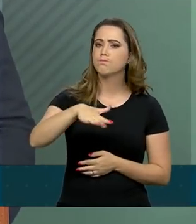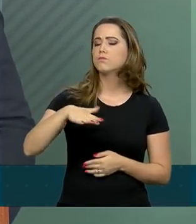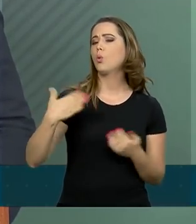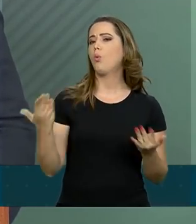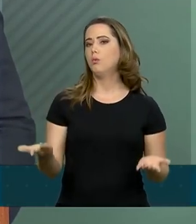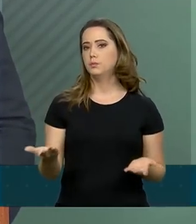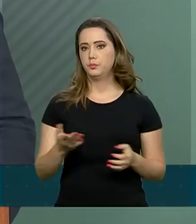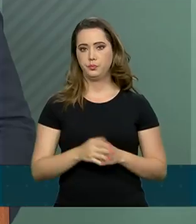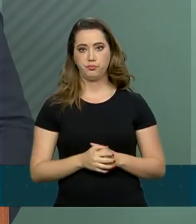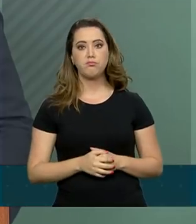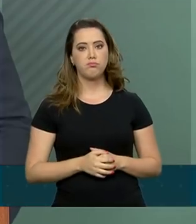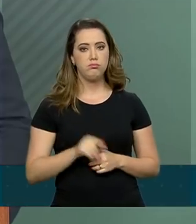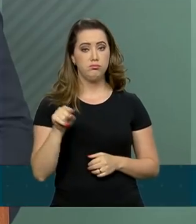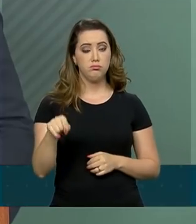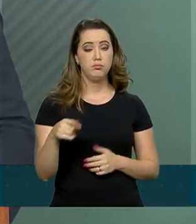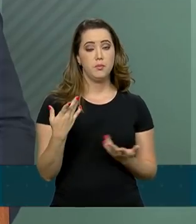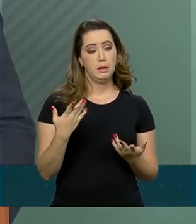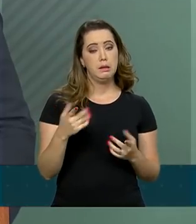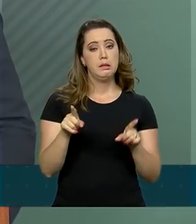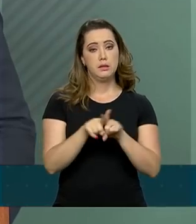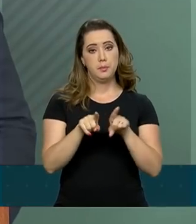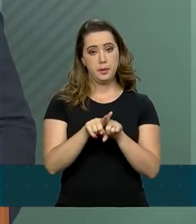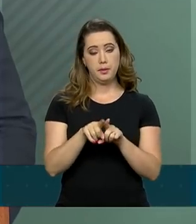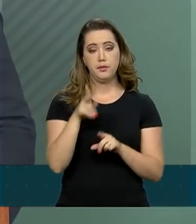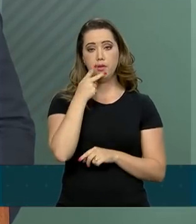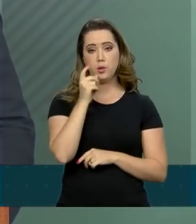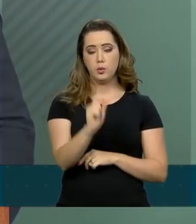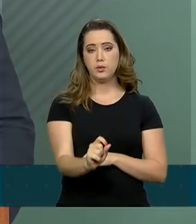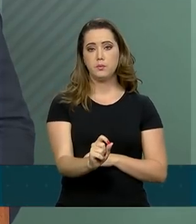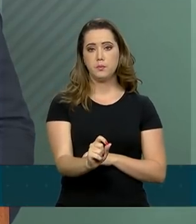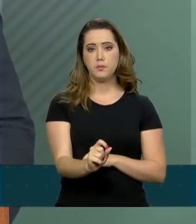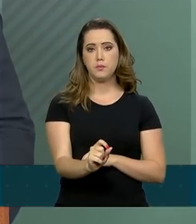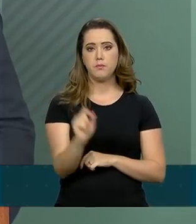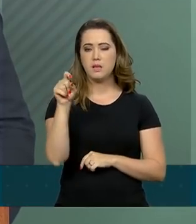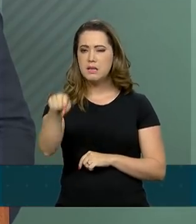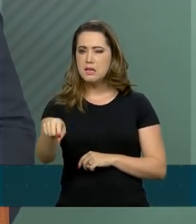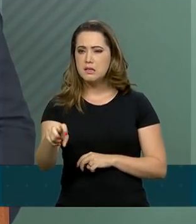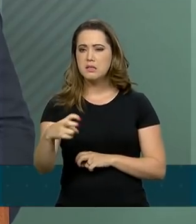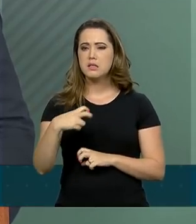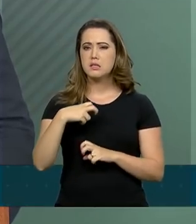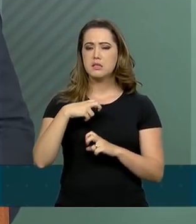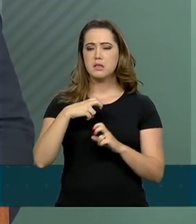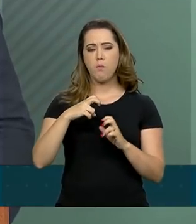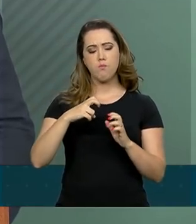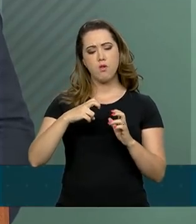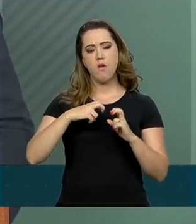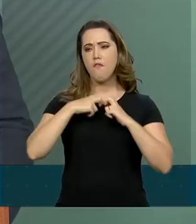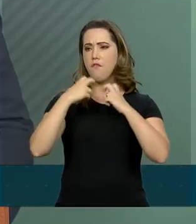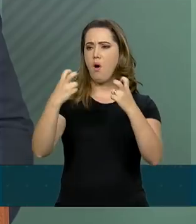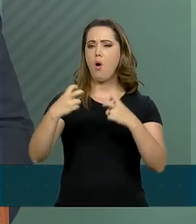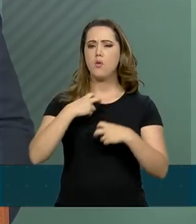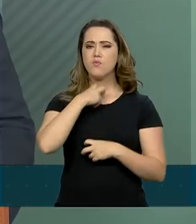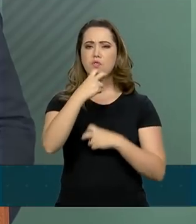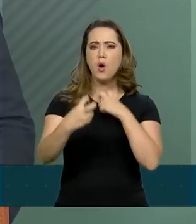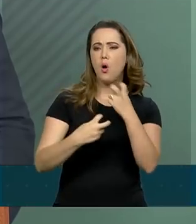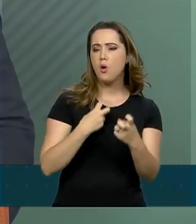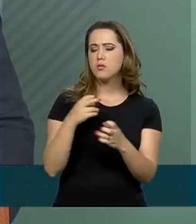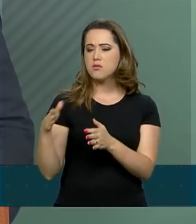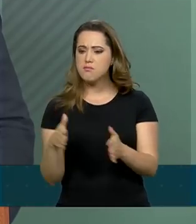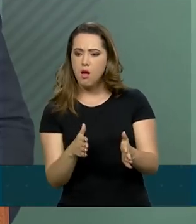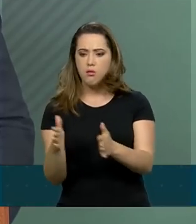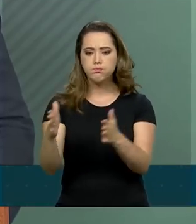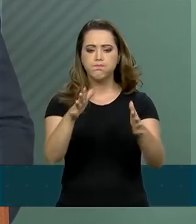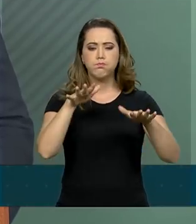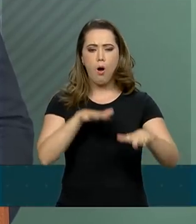Segundo ele ainda, abro aspas, essa voz das ruas não pode ser ignorada. É